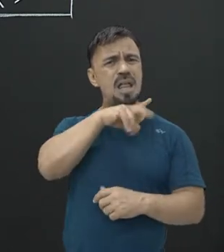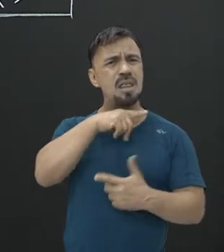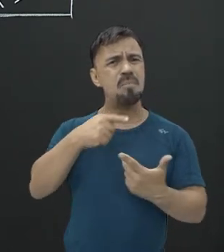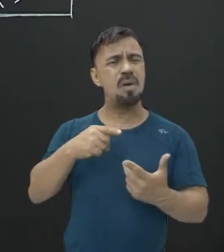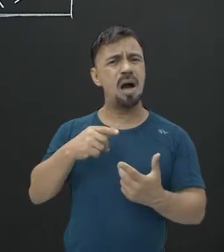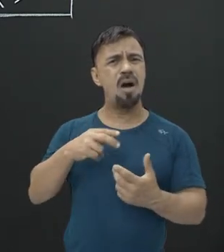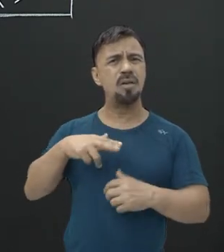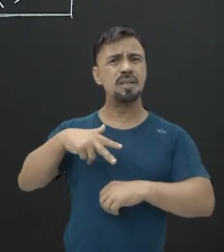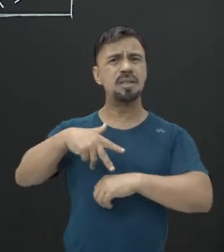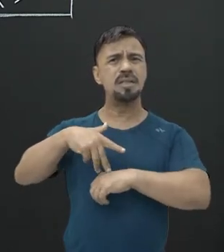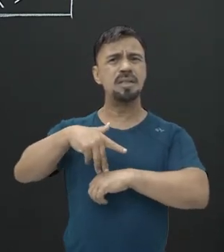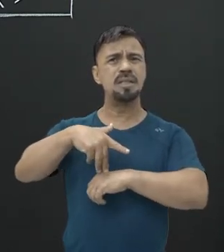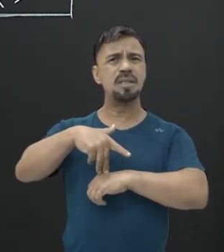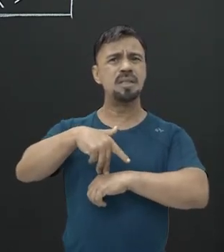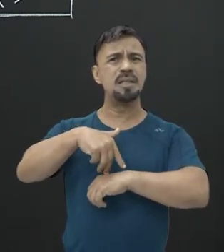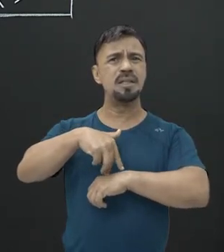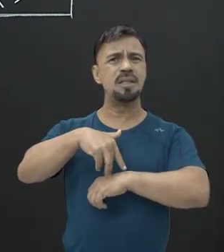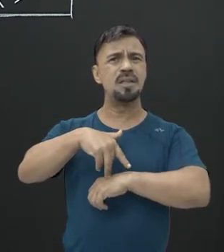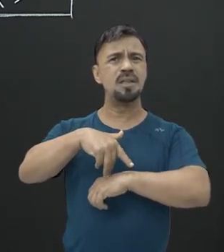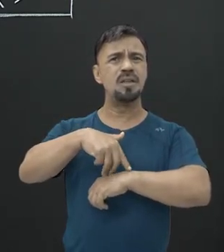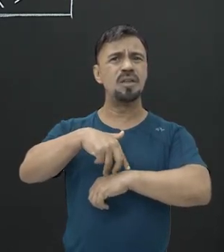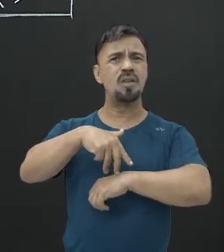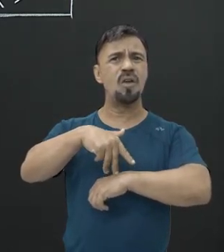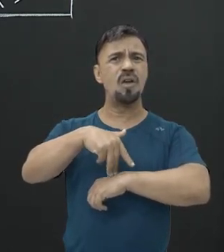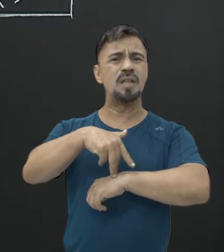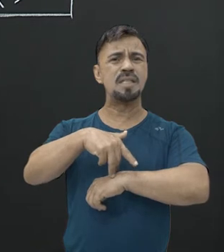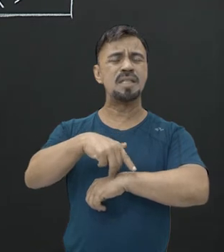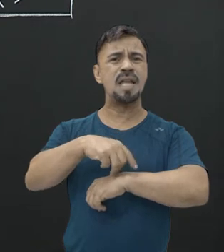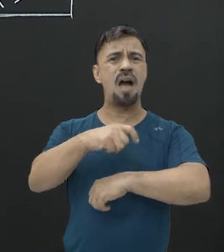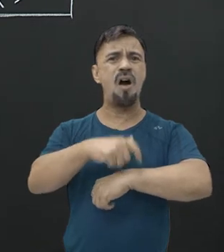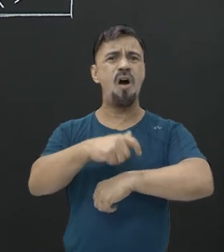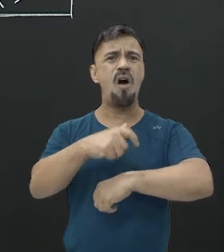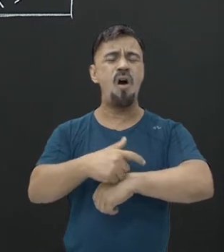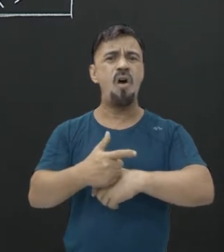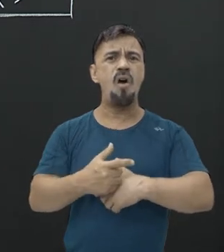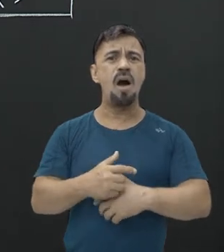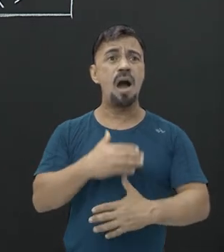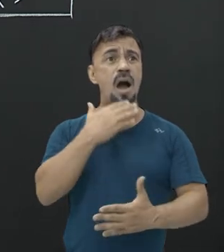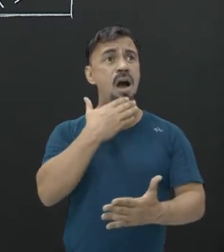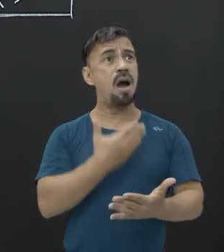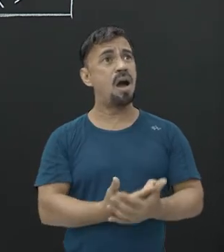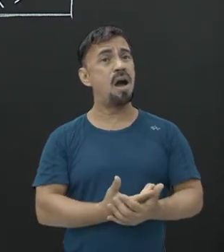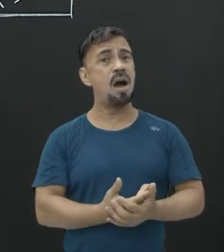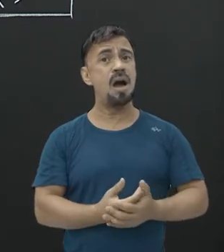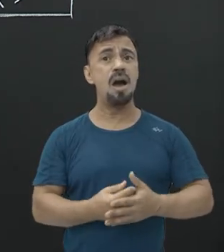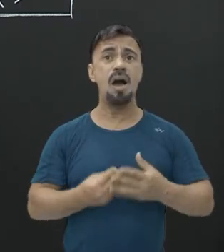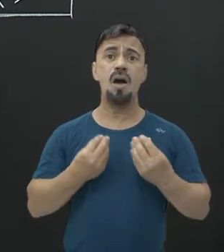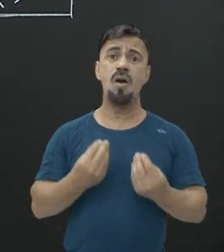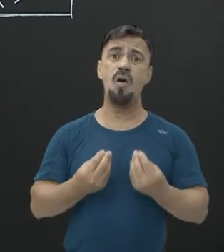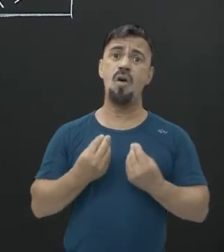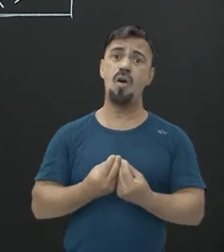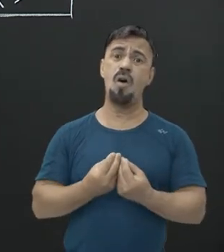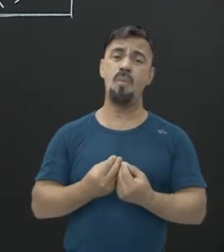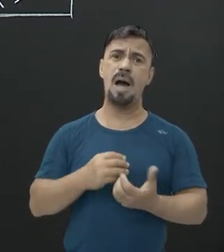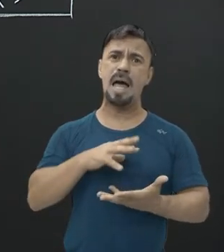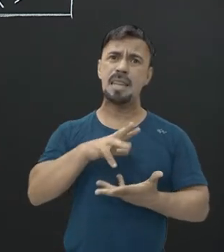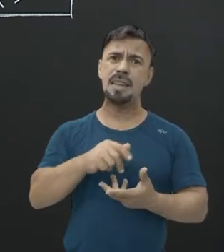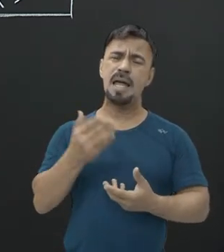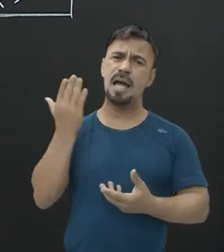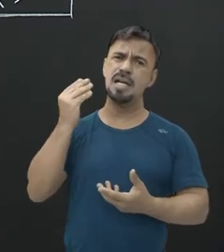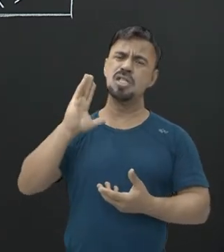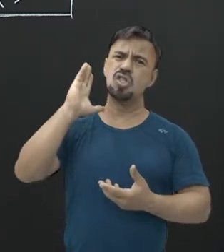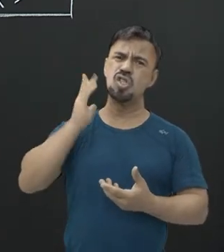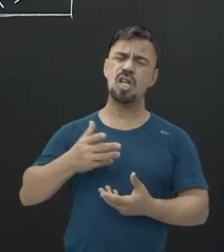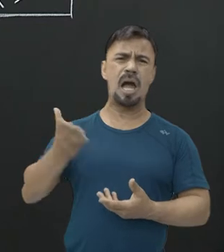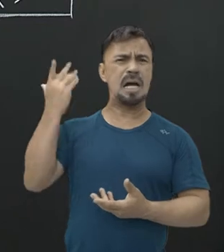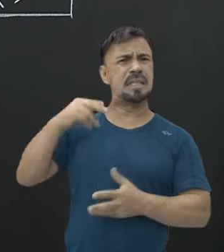Dinossauro. Gente, imagina aquelas ossadas, bicho surreal. Gente, que significa que a terra antigamente era muito